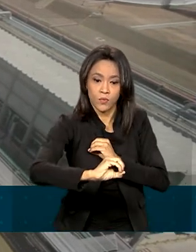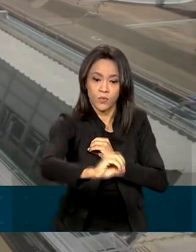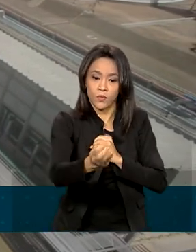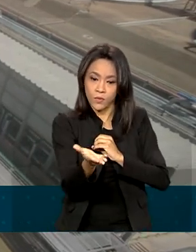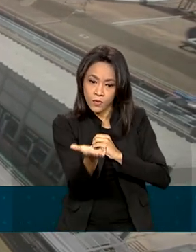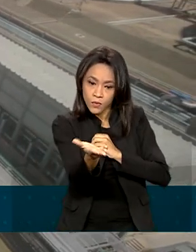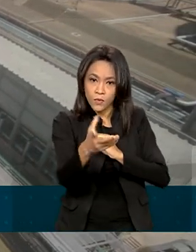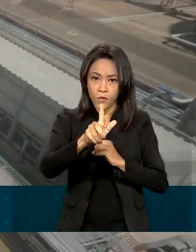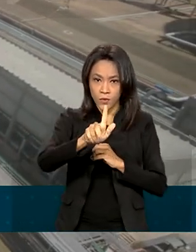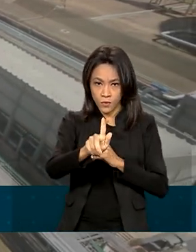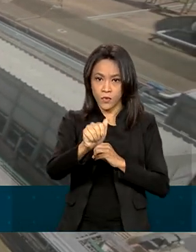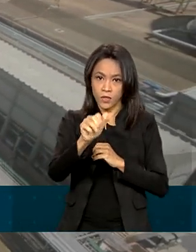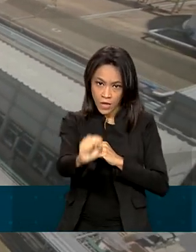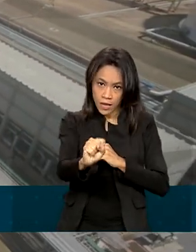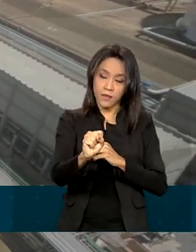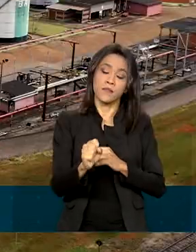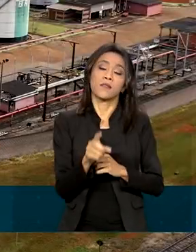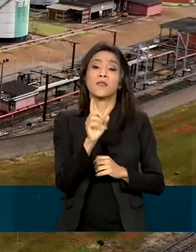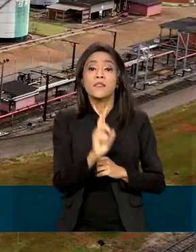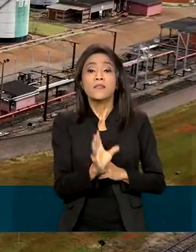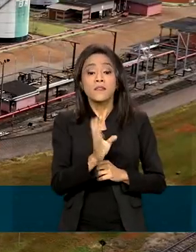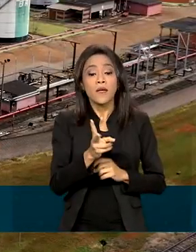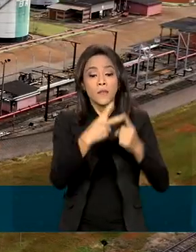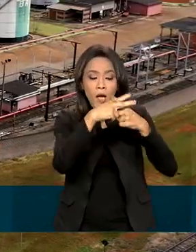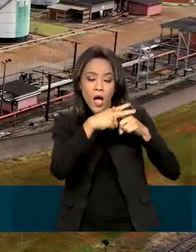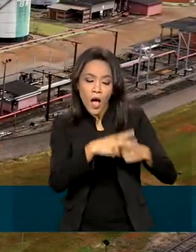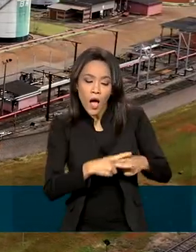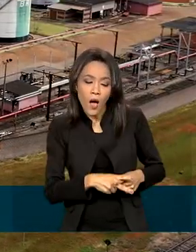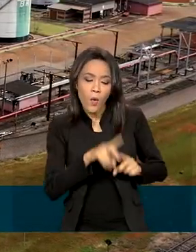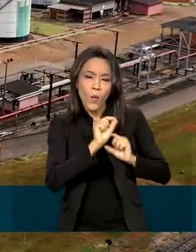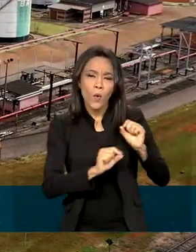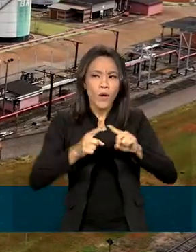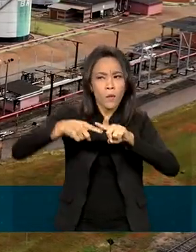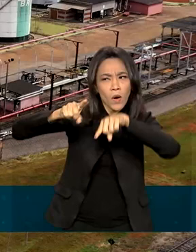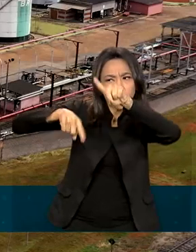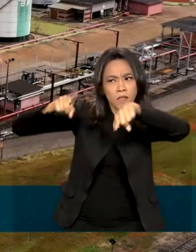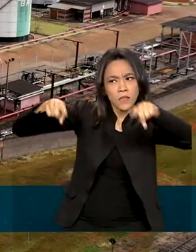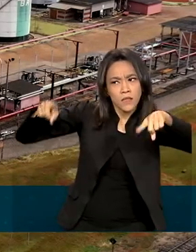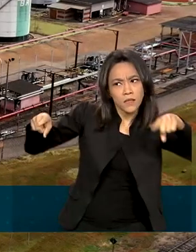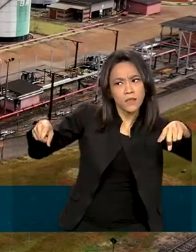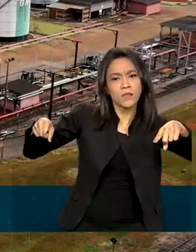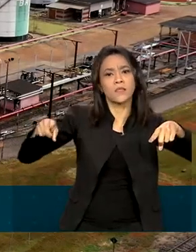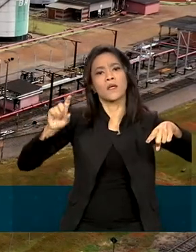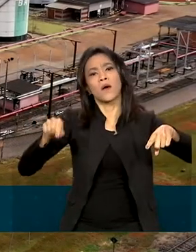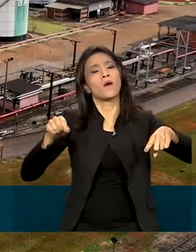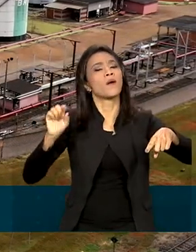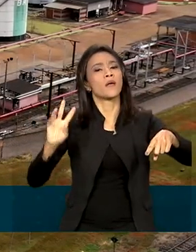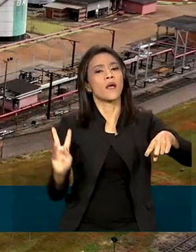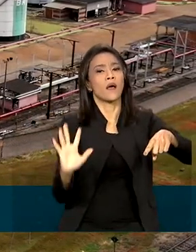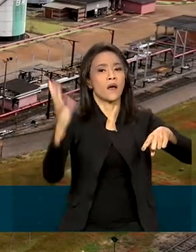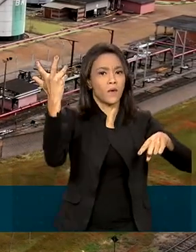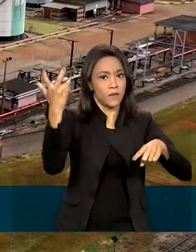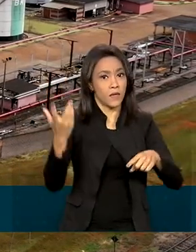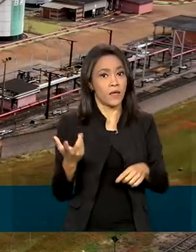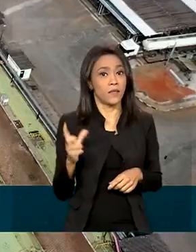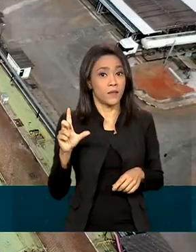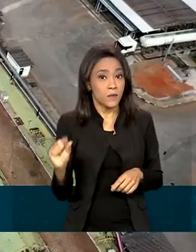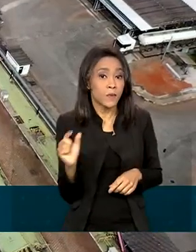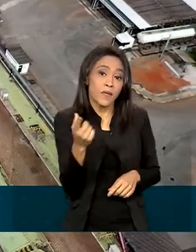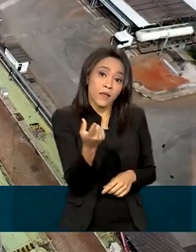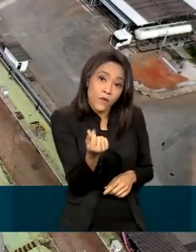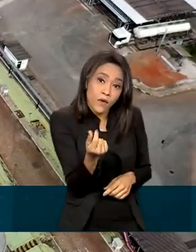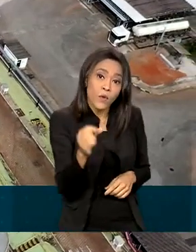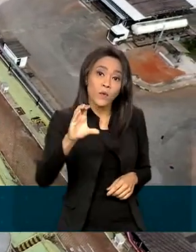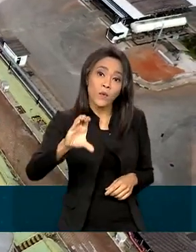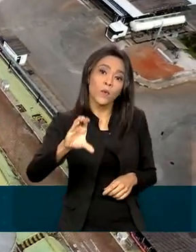ele é atualizado de acordo com as oscilações do petróleo Brent e também com as variações da taxa de